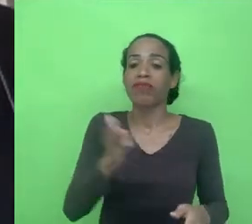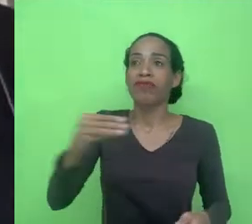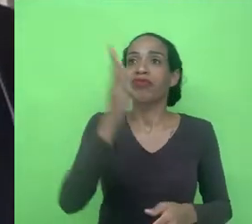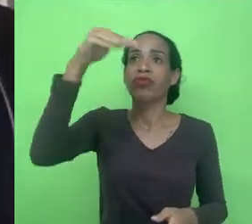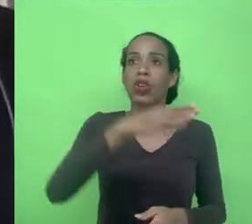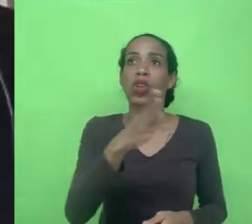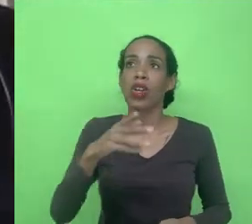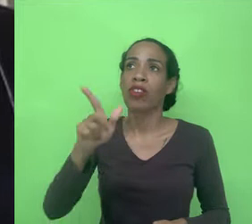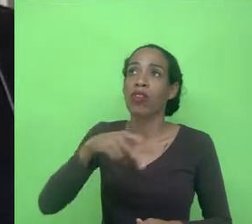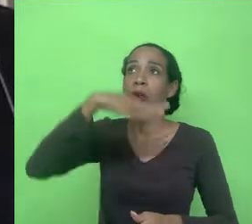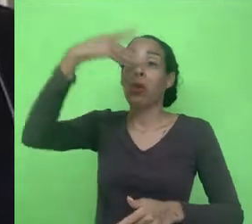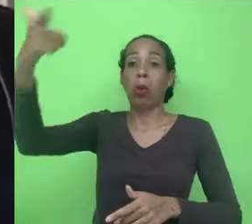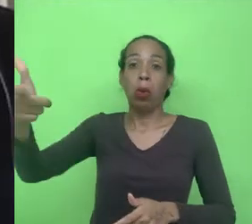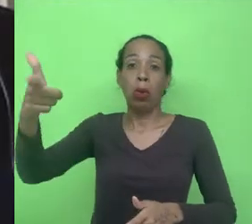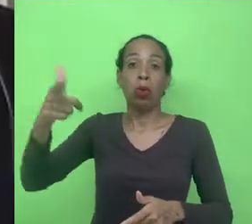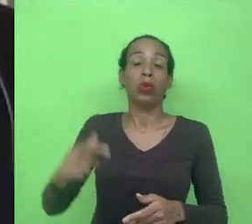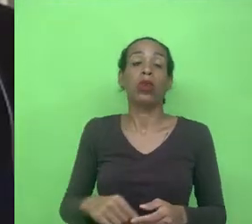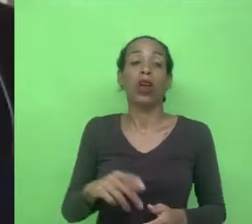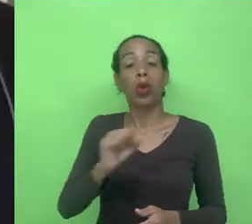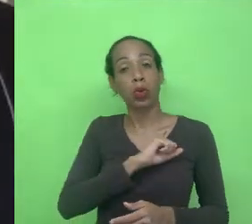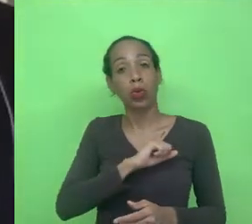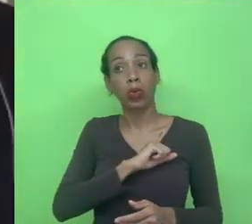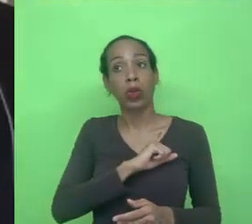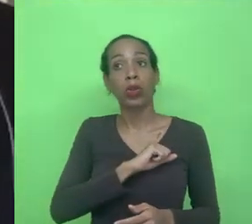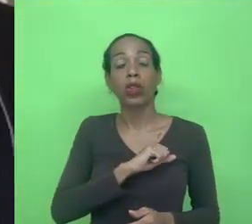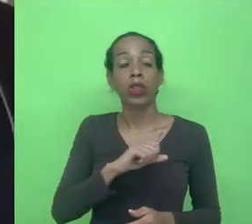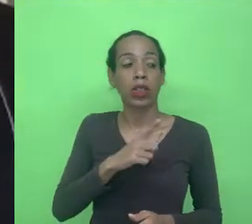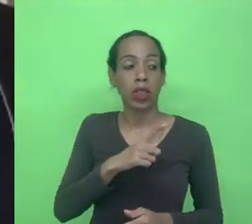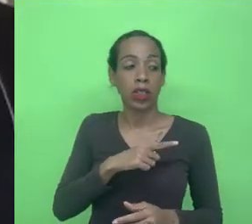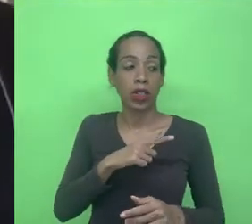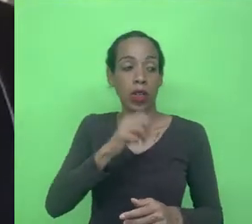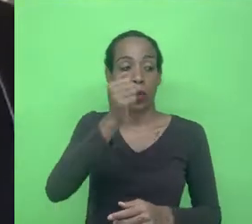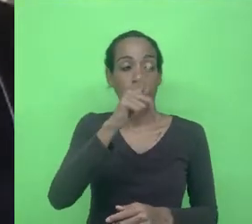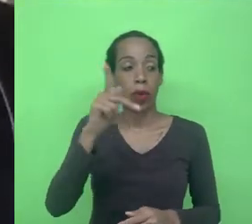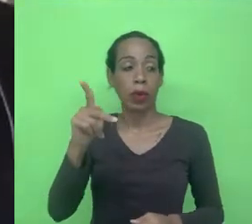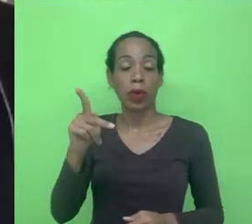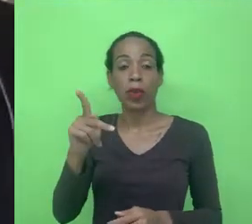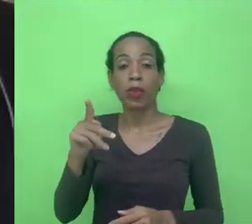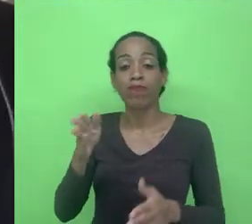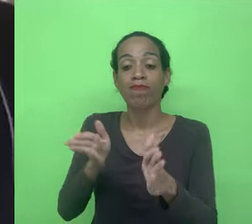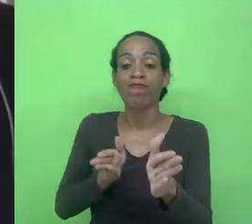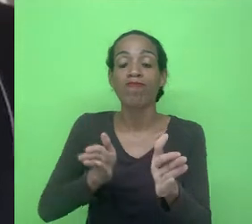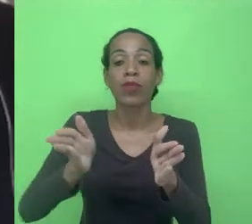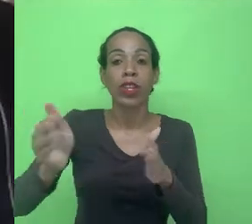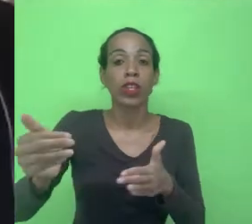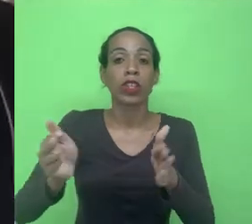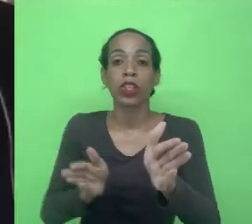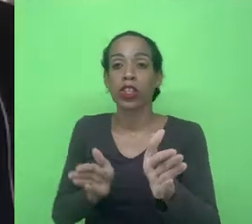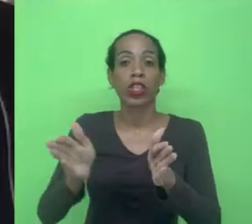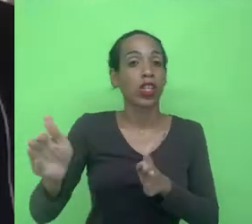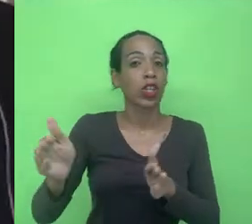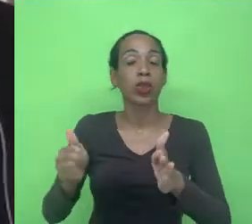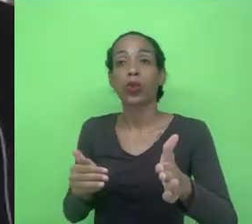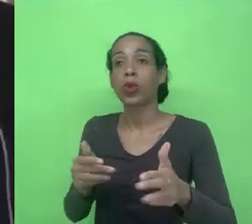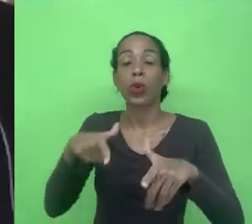outro ele esse algoritmo esse aplicativo essa plataforma ela está mediando o trabalho daquela pessoa está controlando o